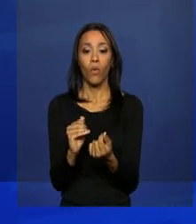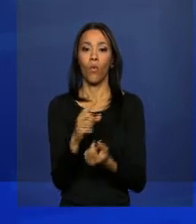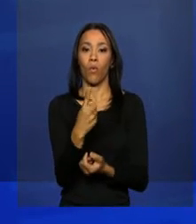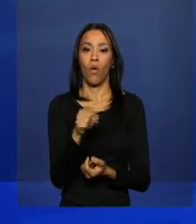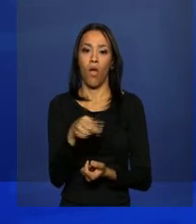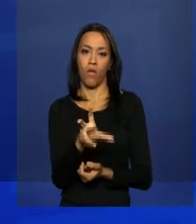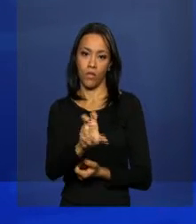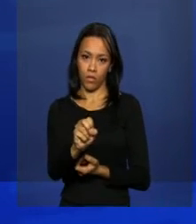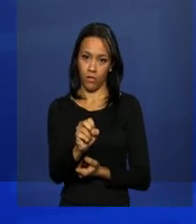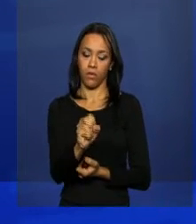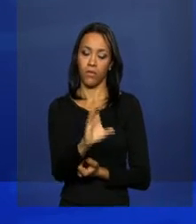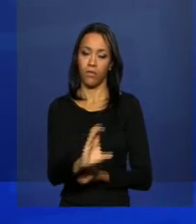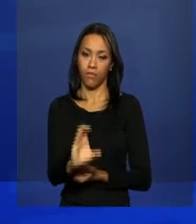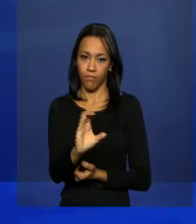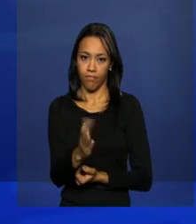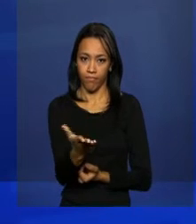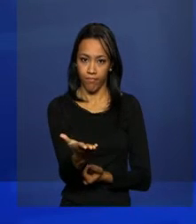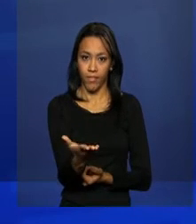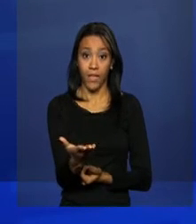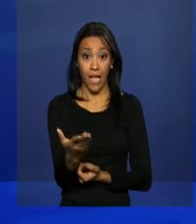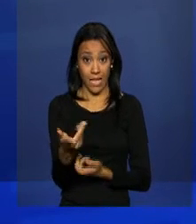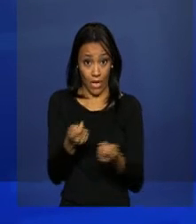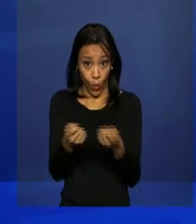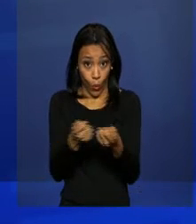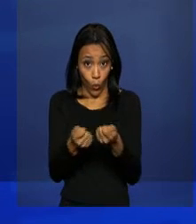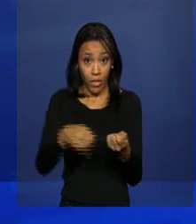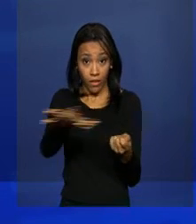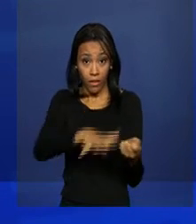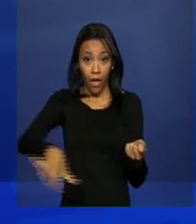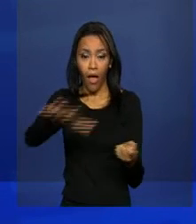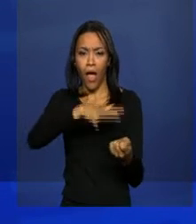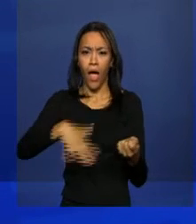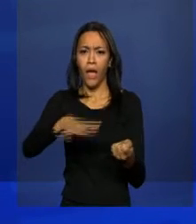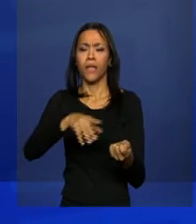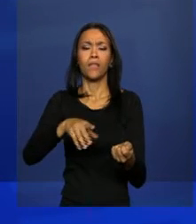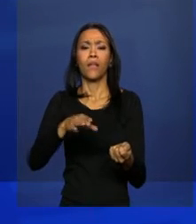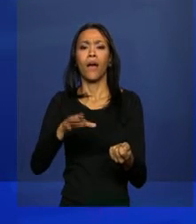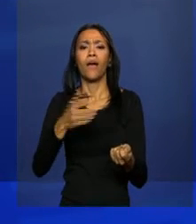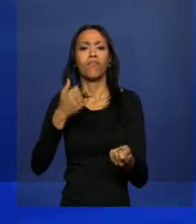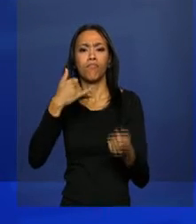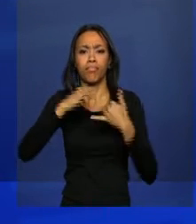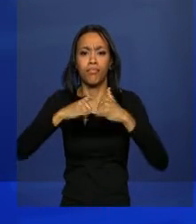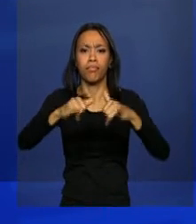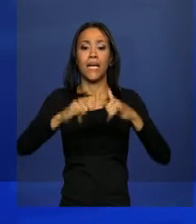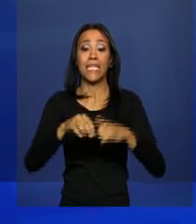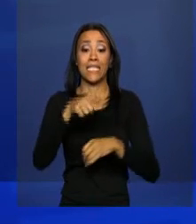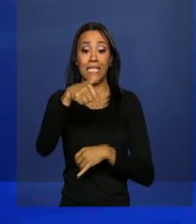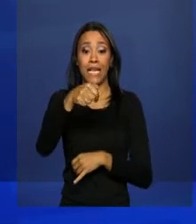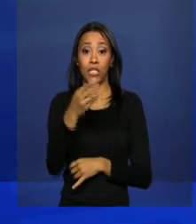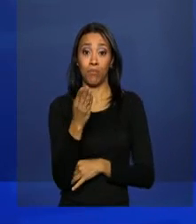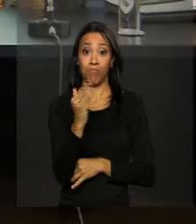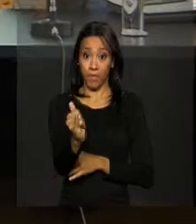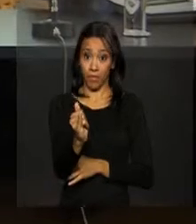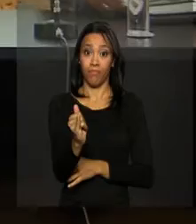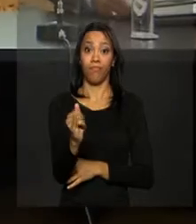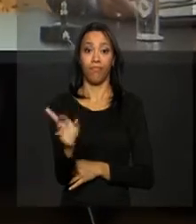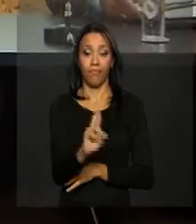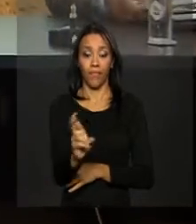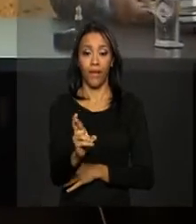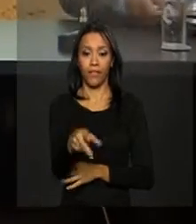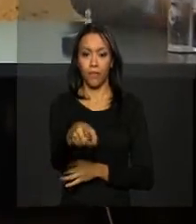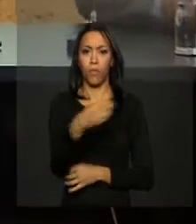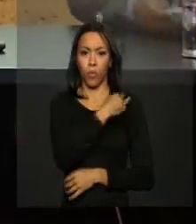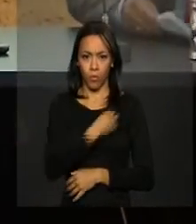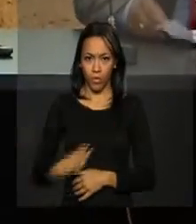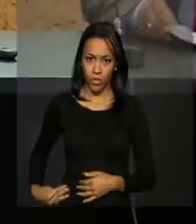$,50. A economia para o setor elétrico durante o ano será de R 7 bilhões. O